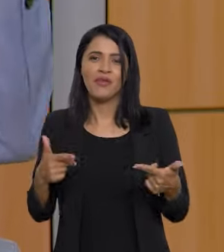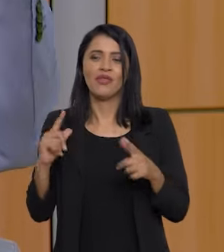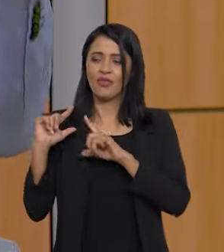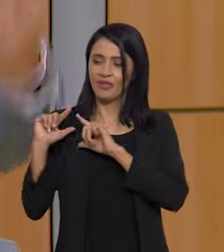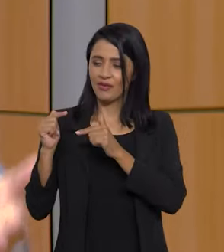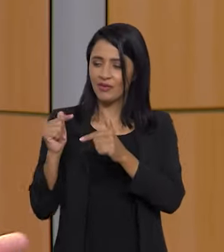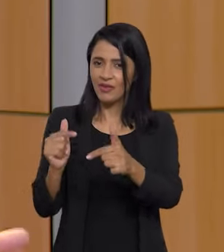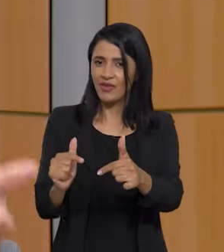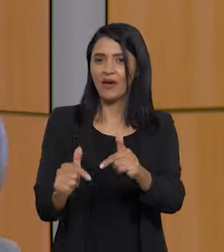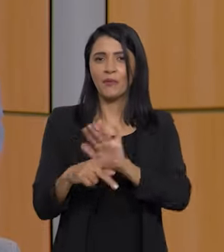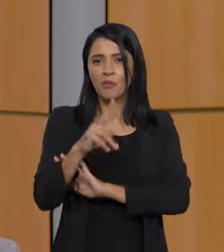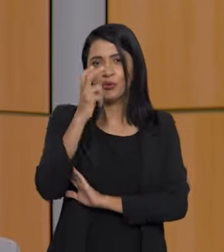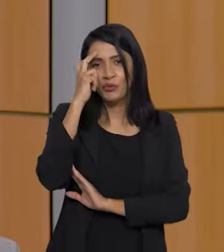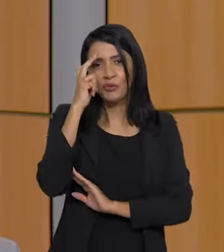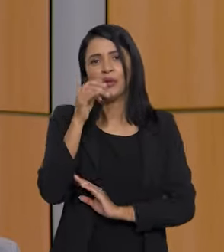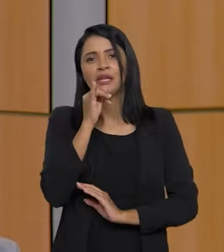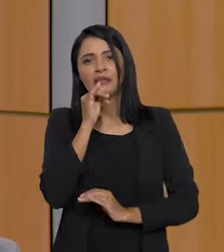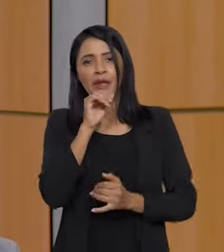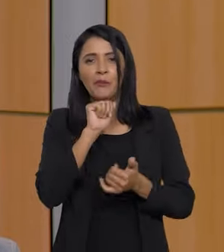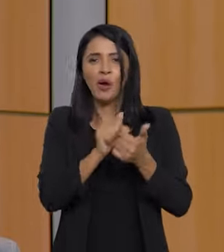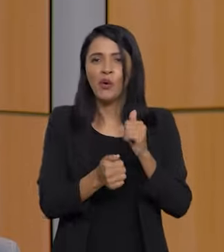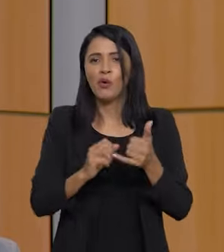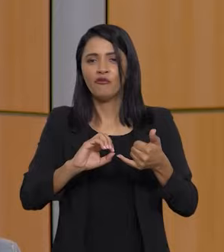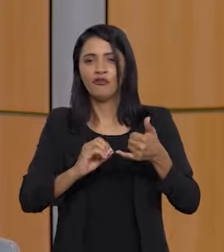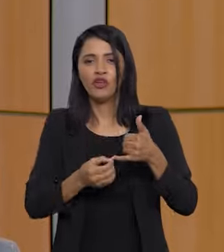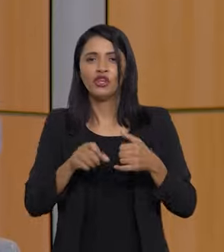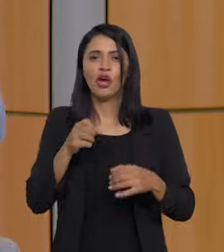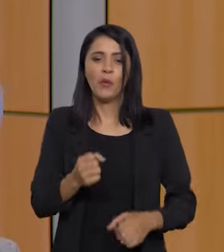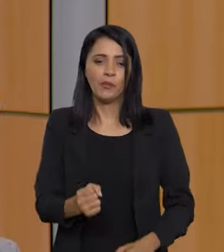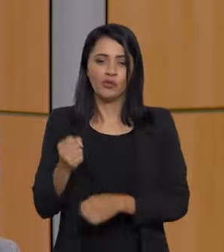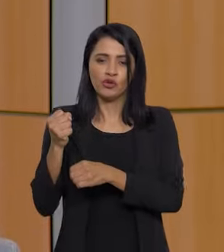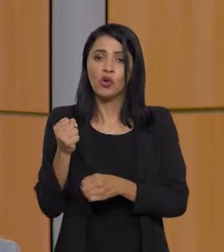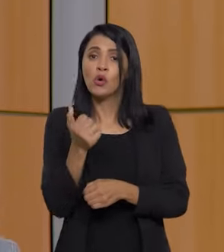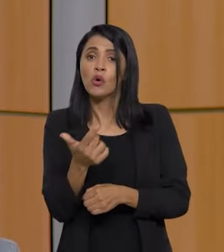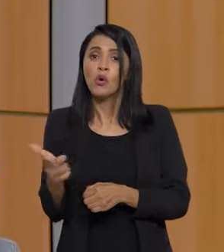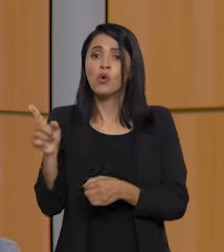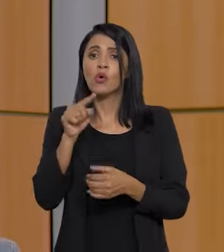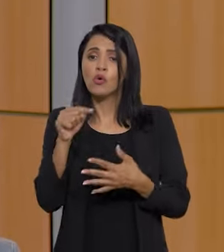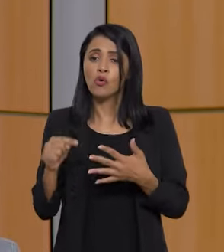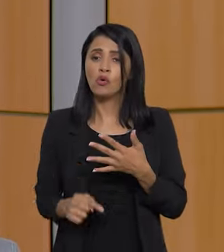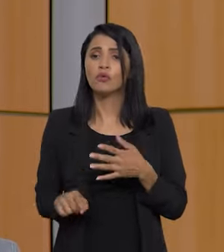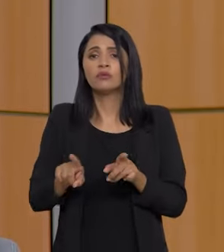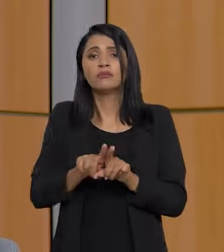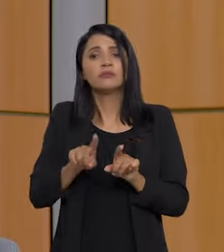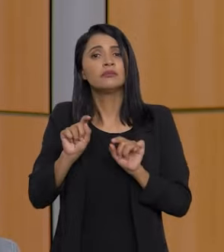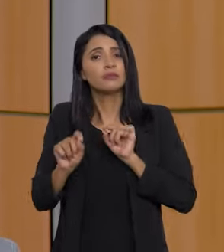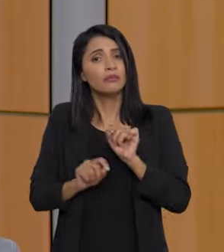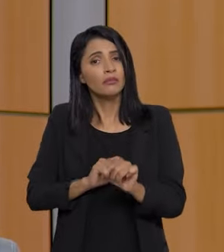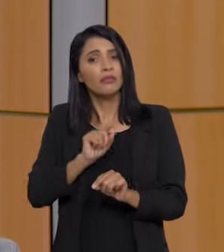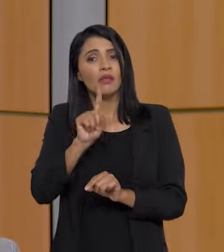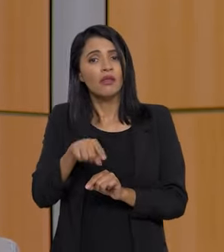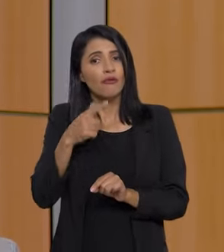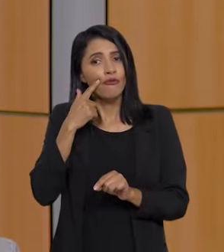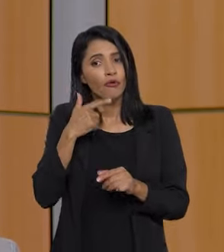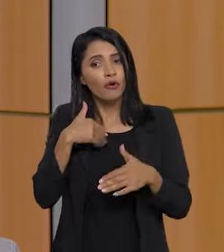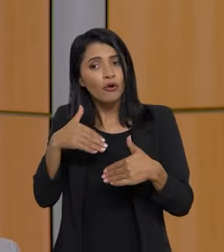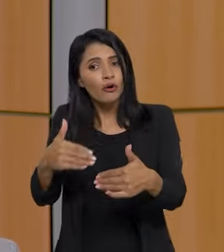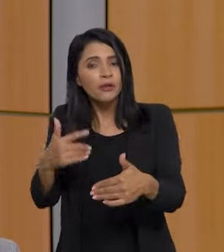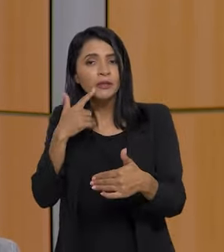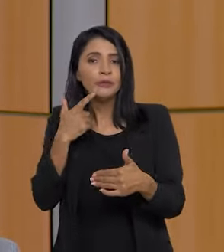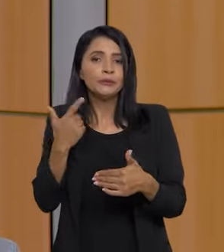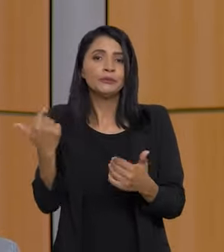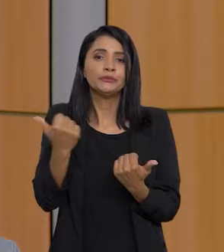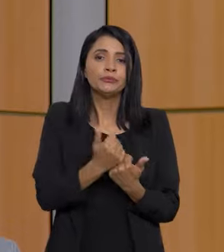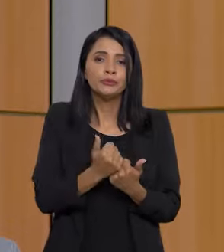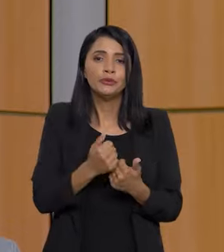cultura alimentar do povo, como o arroz, o feijão, mandioca e outros alimentos, foram sendo substituídos por